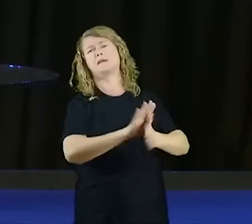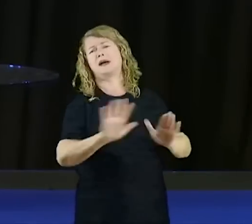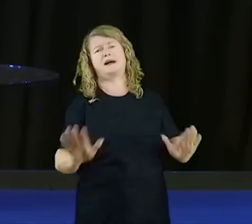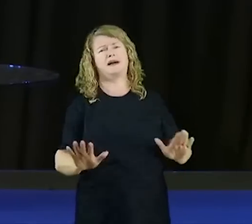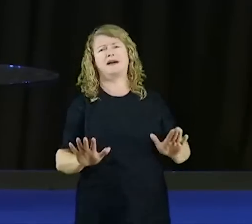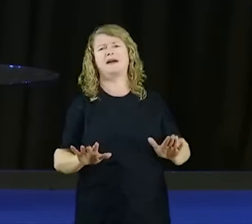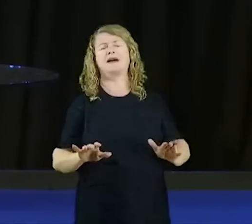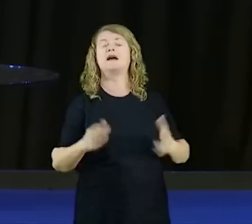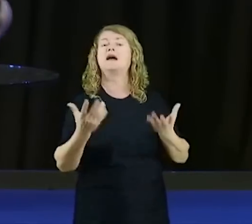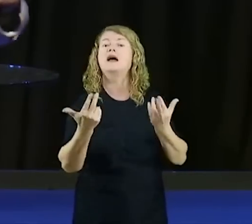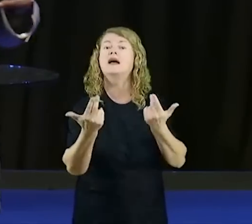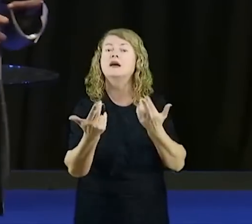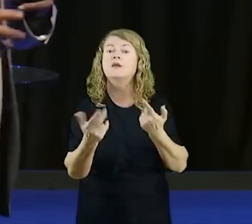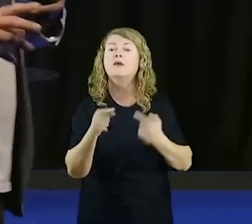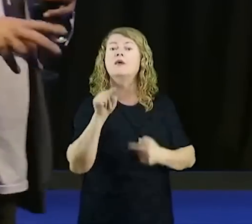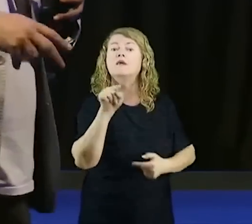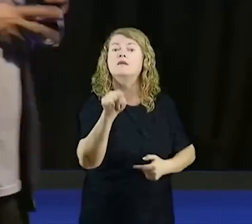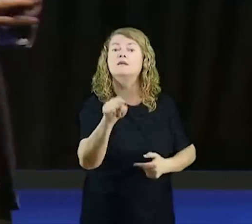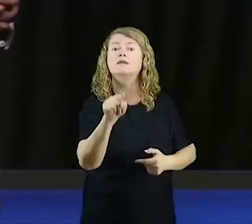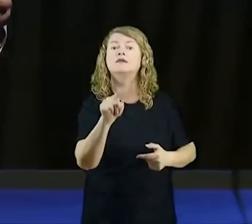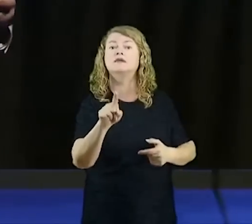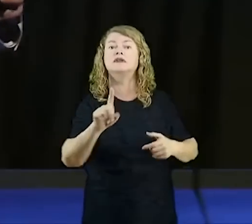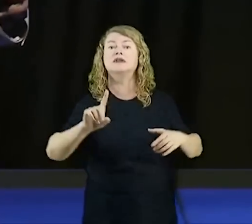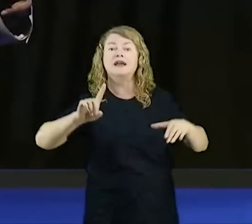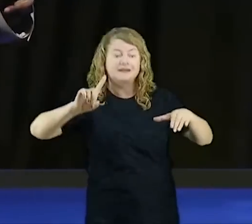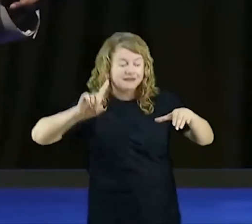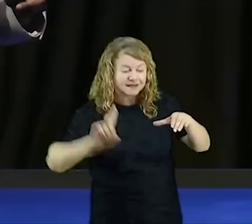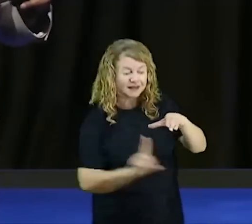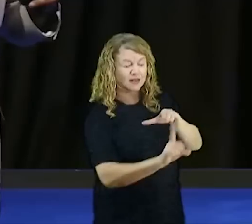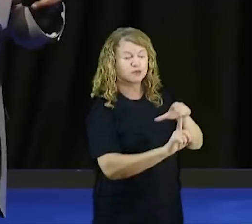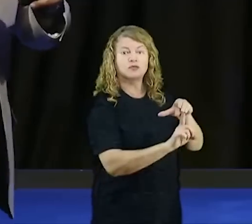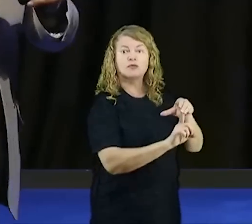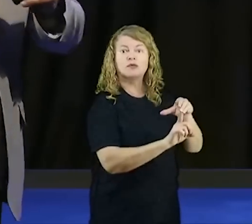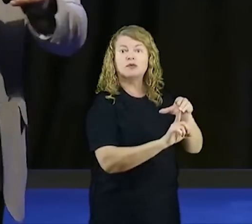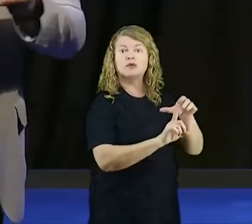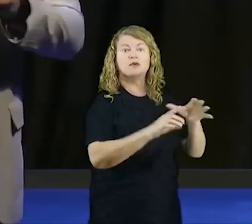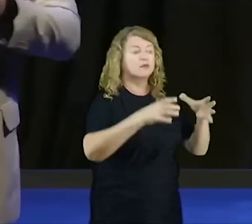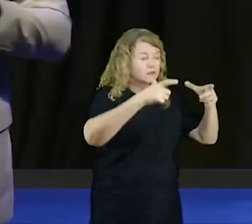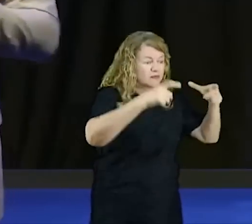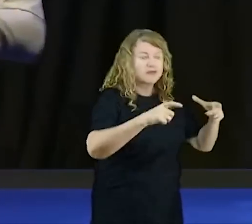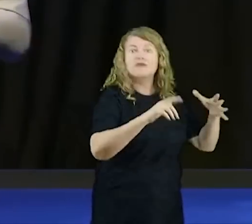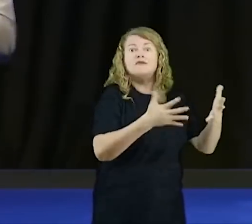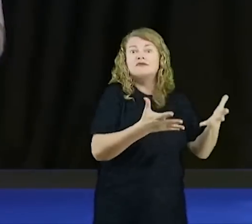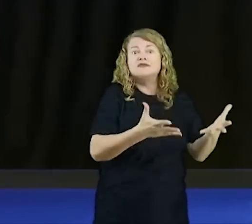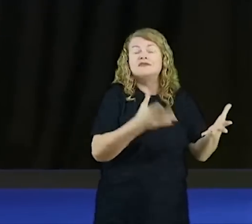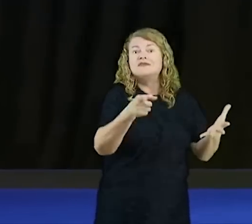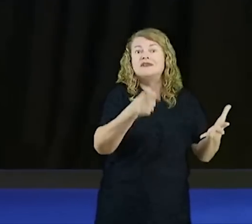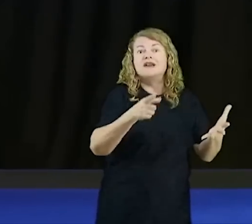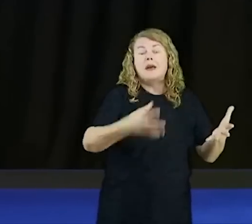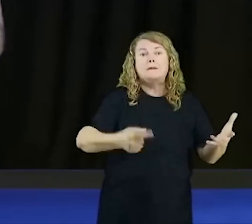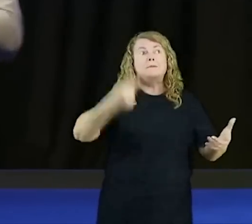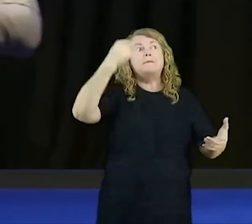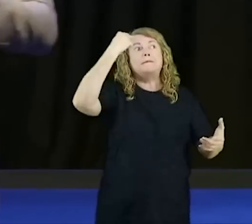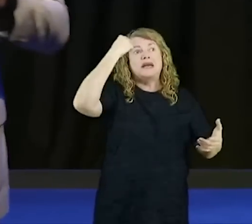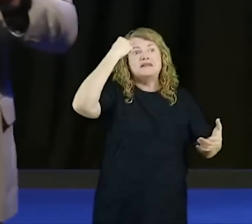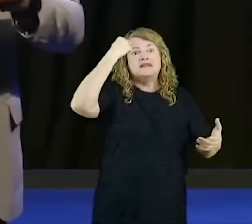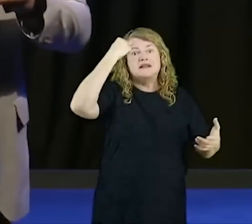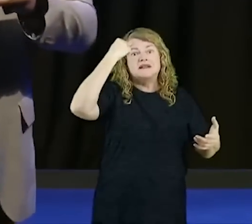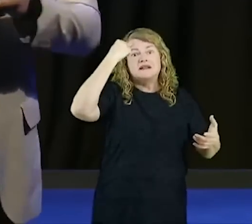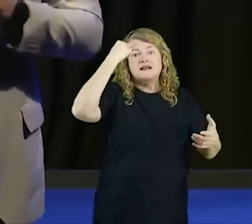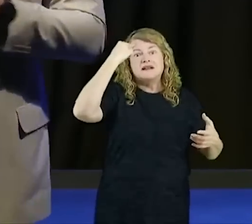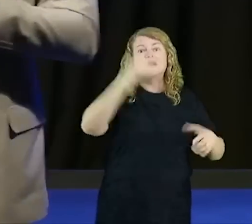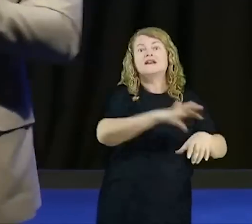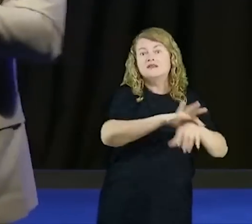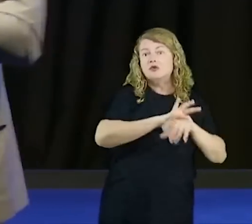que tem cara de verdade. Então, a fortaleza é um engano, só aquele embrulhado num